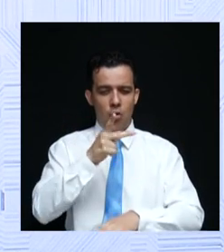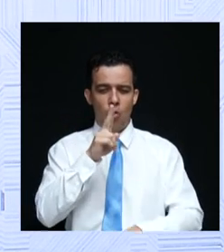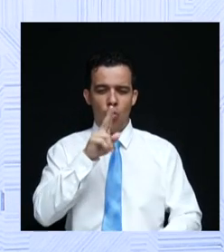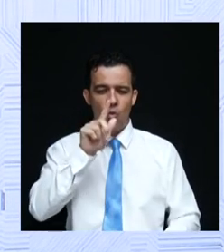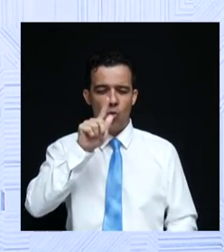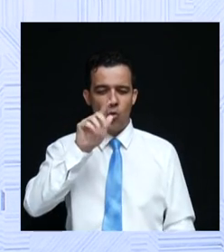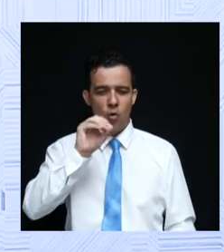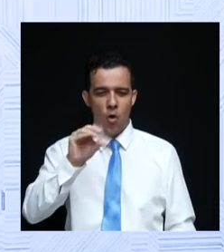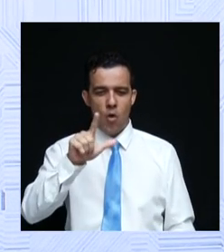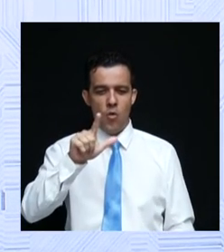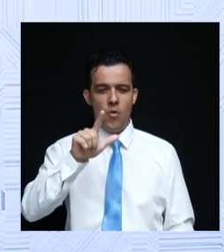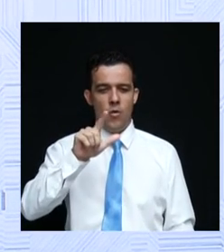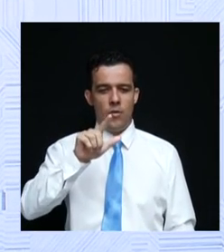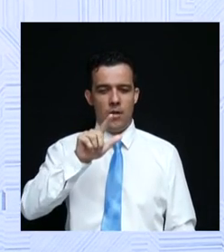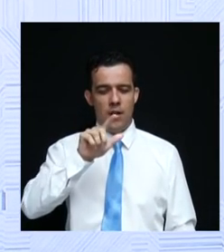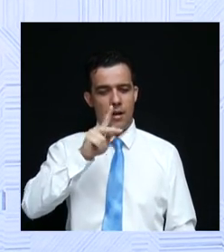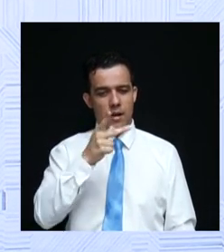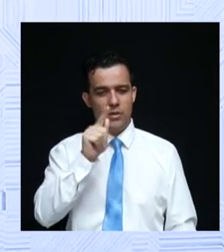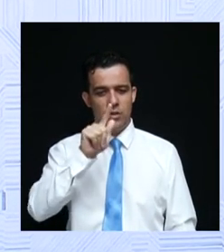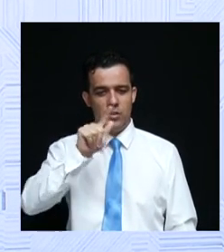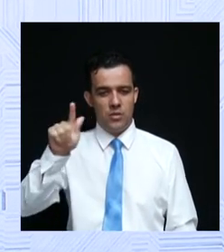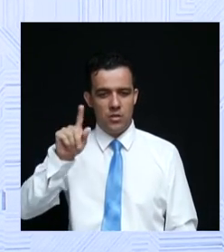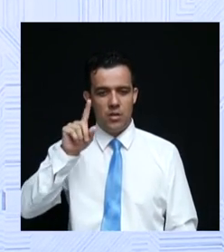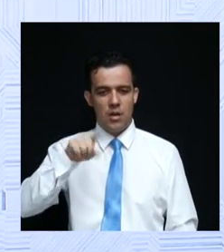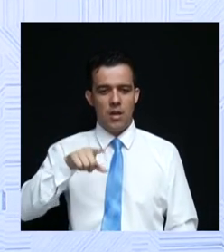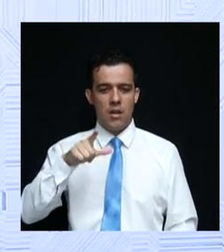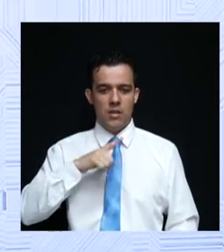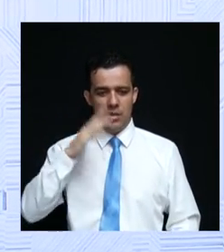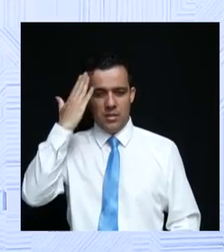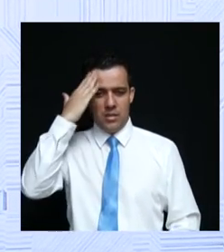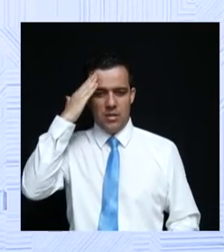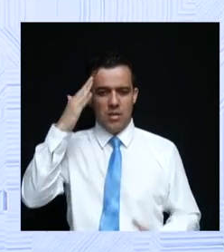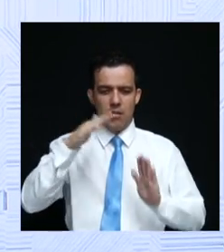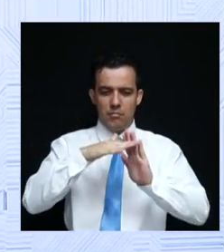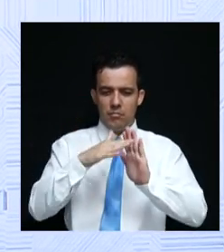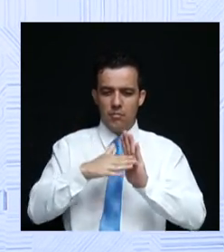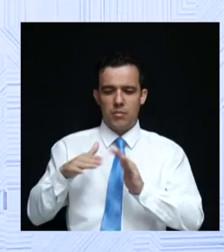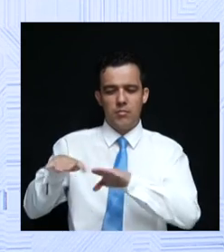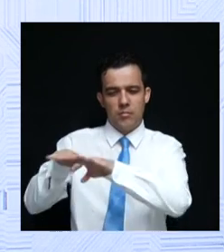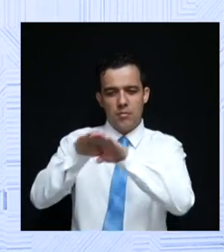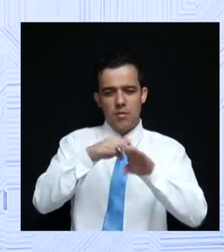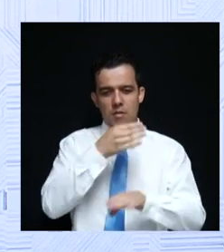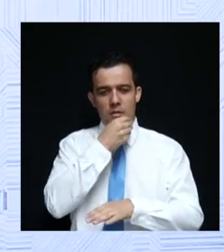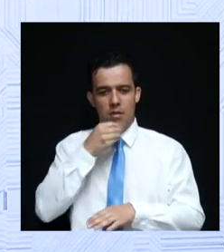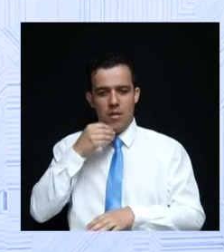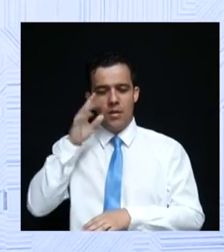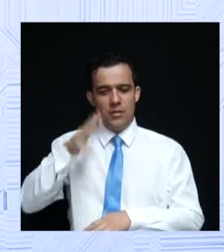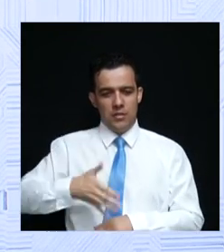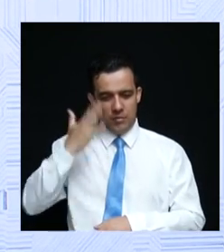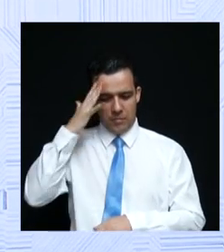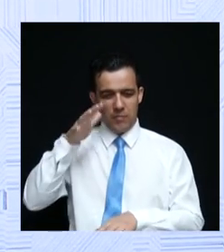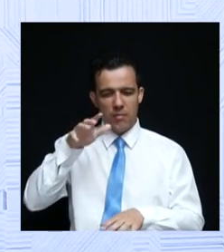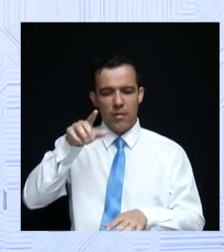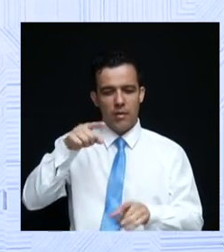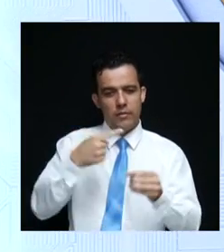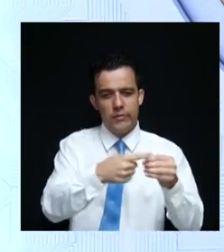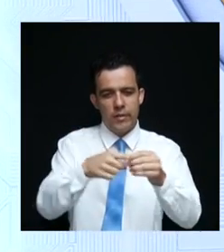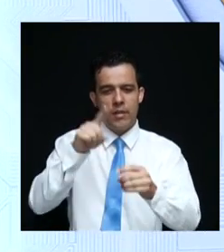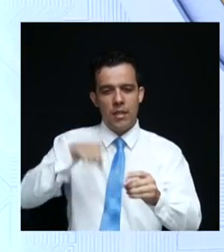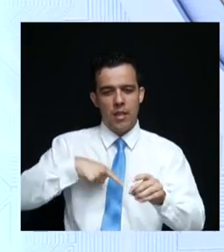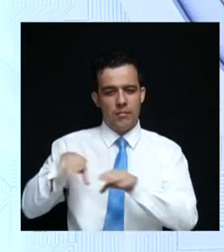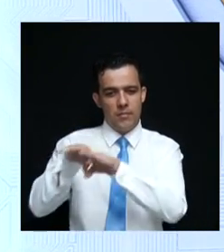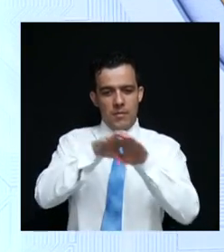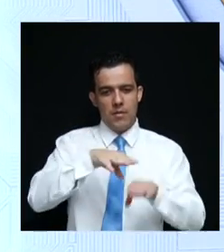HGG, sabem o padrão de qualidade dos atendimentos. O que nós queremos fazer é que todas as regiões do Estado efetivamente tenham esse padrão de qualidade.